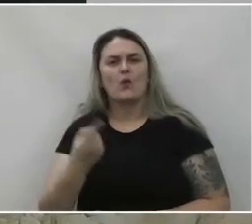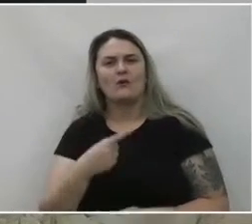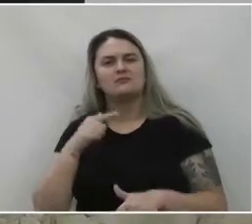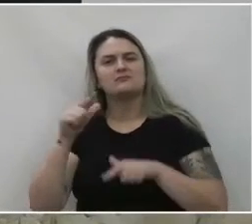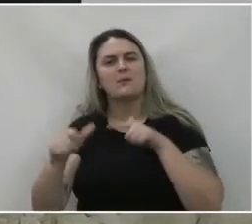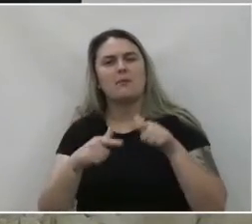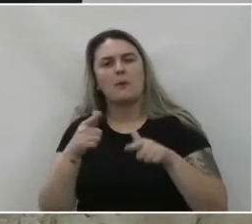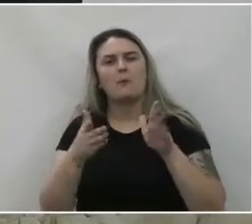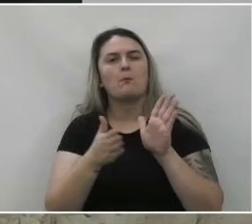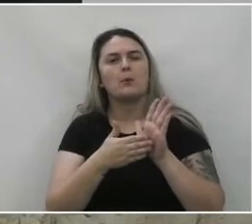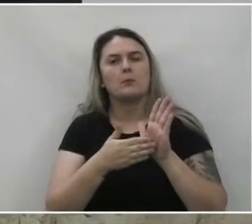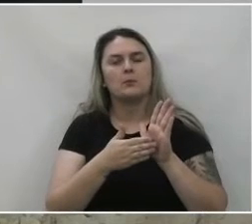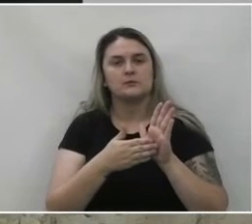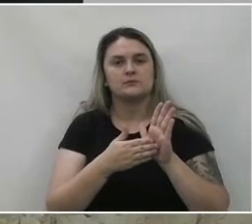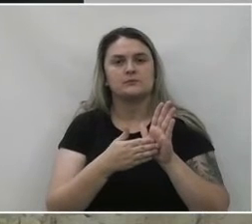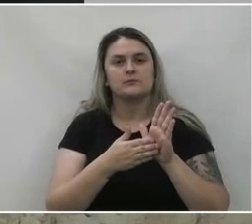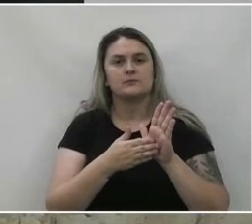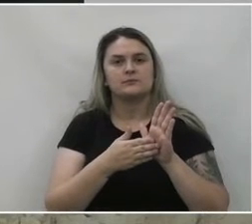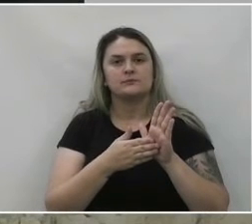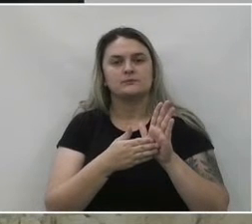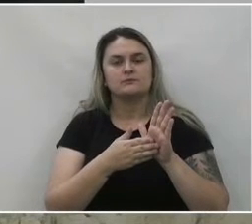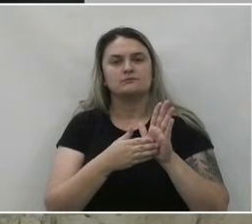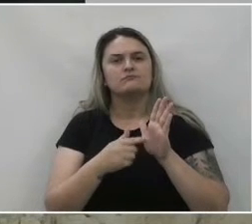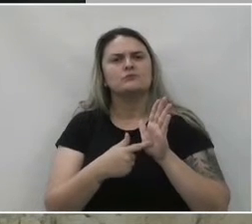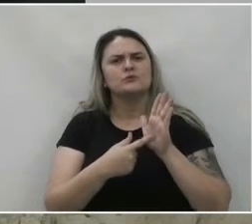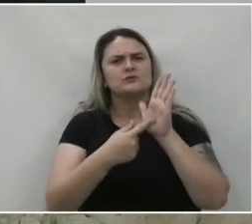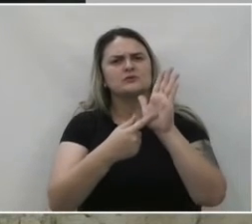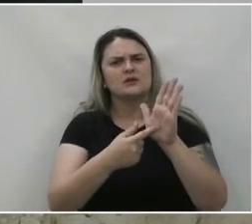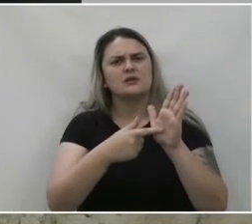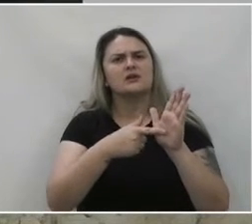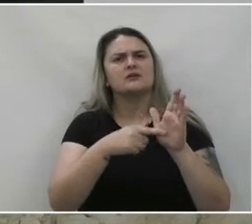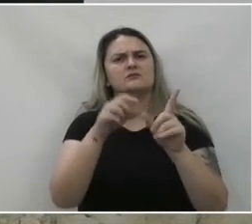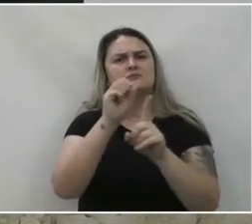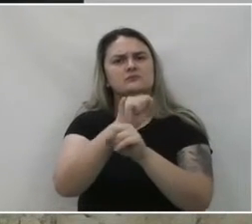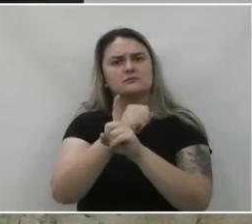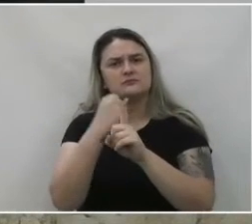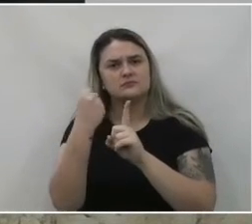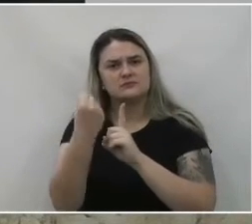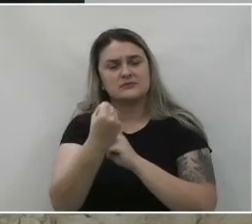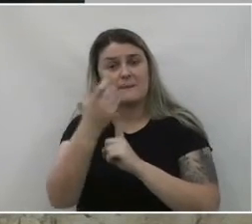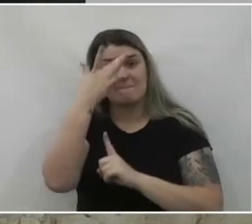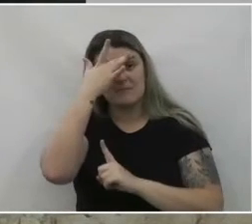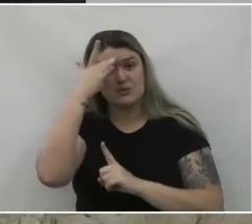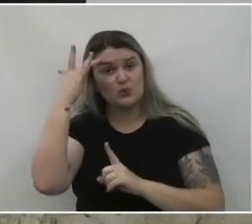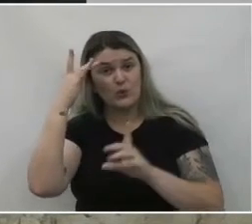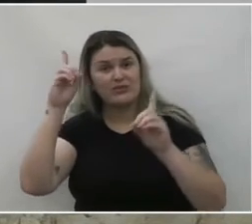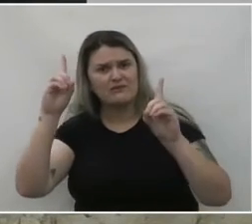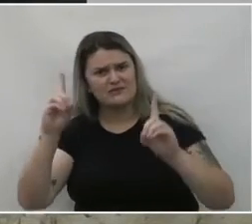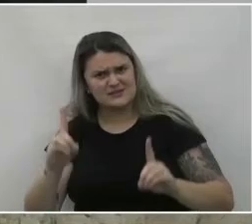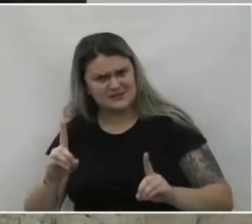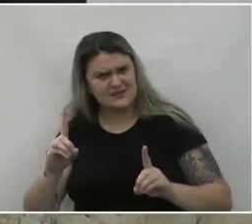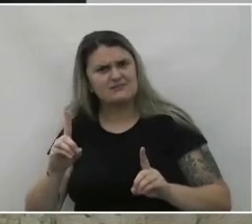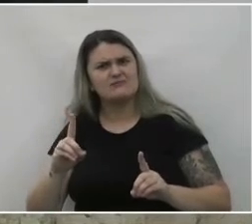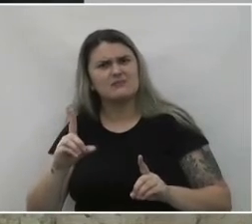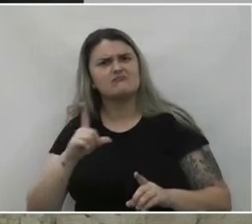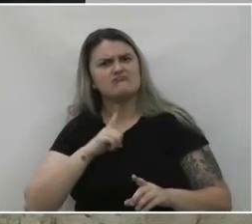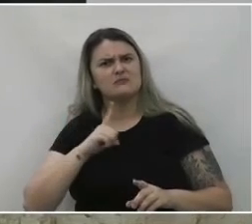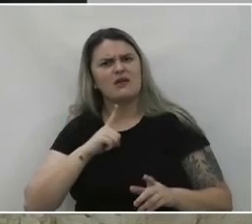o propósito de mostrar para a sociedade que o deficiente é eficiente.